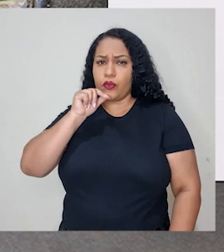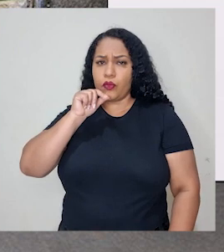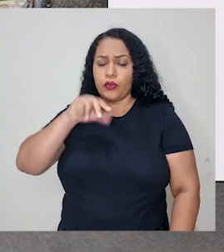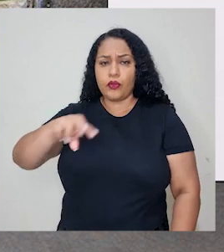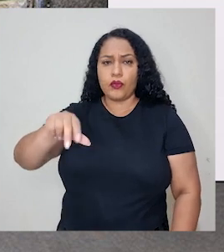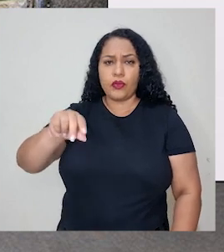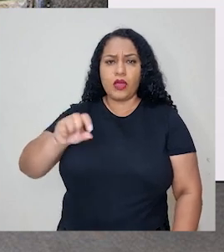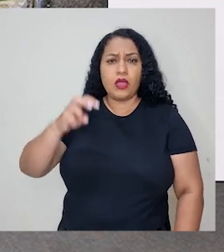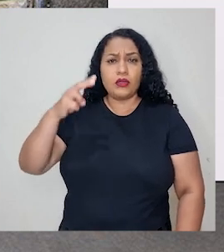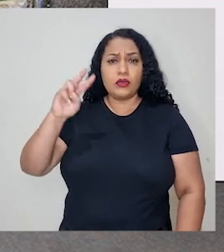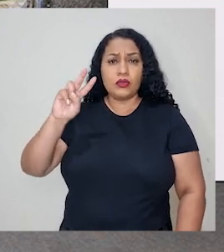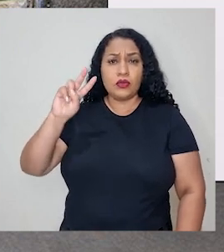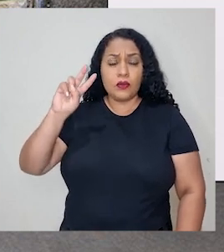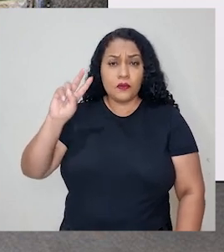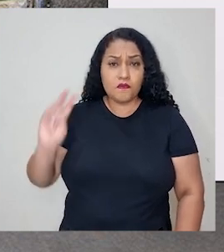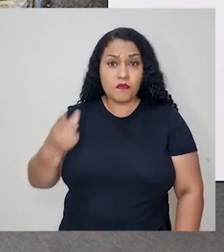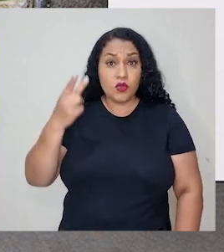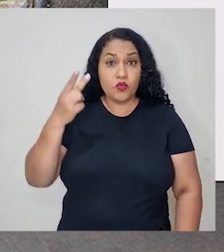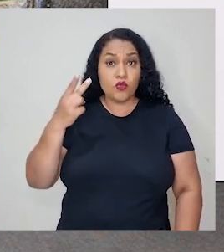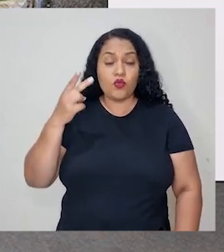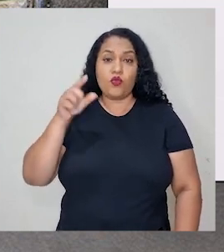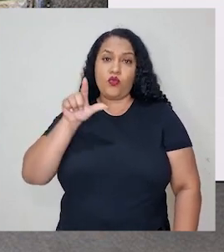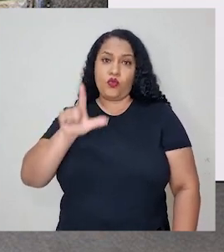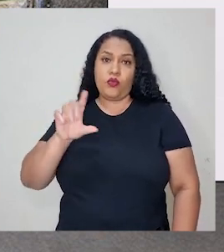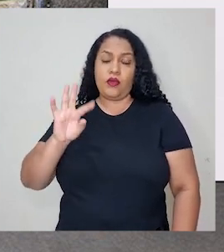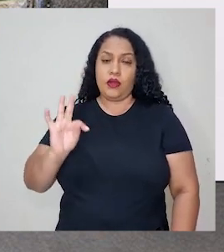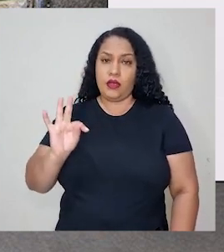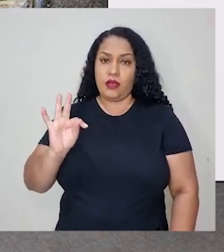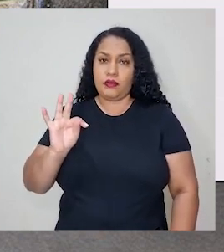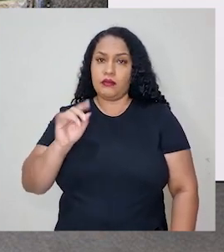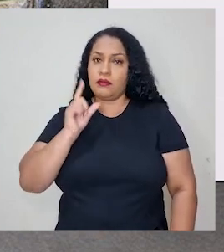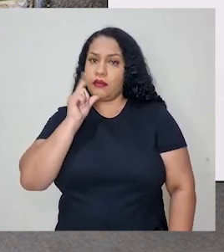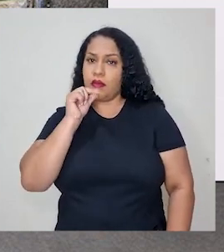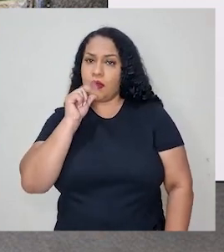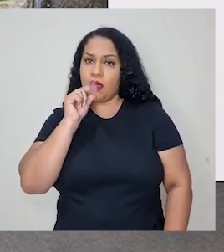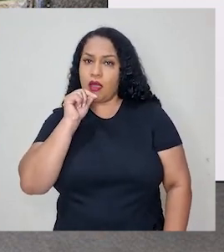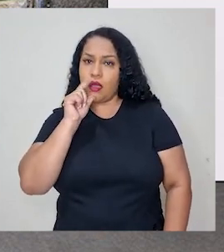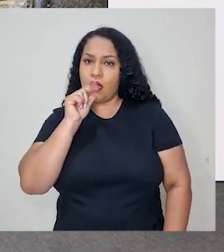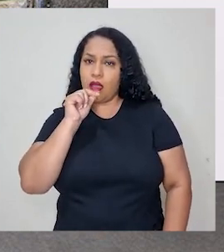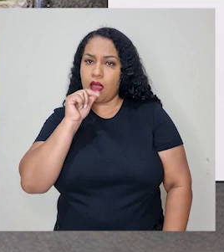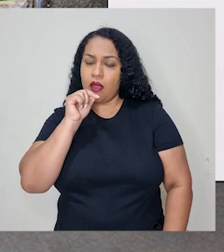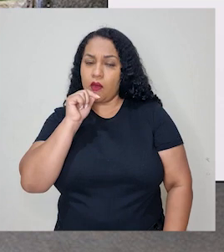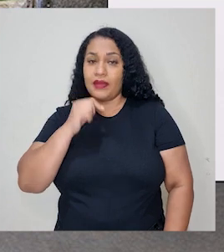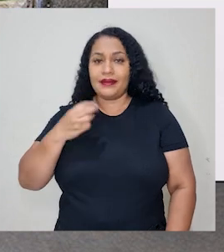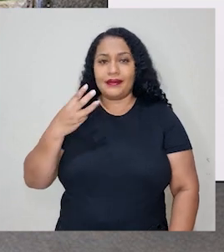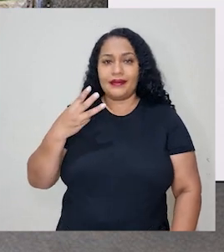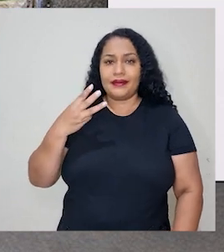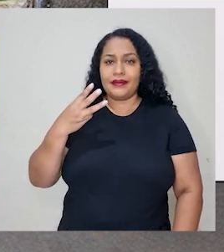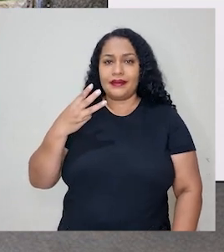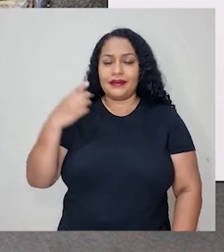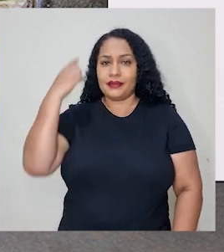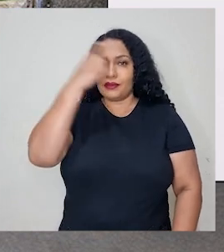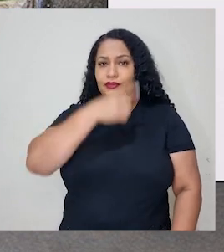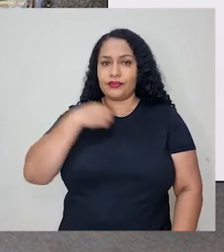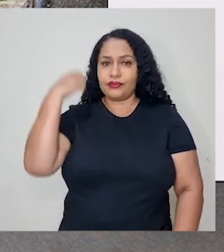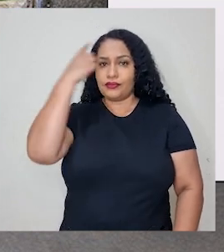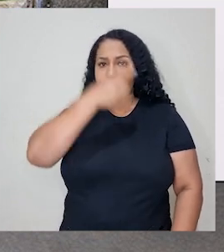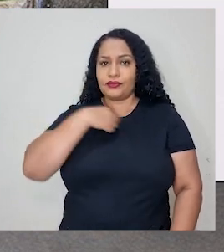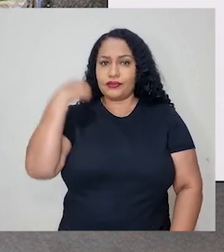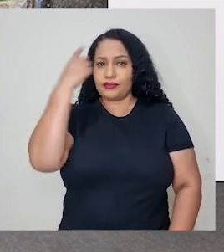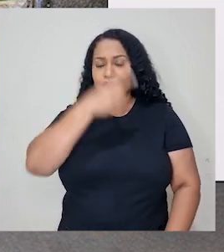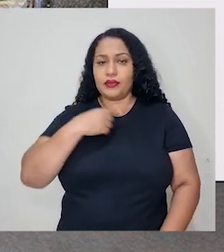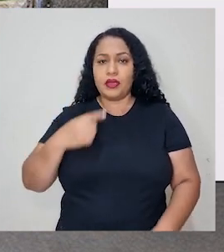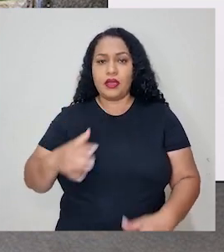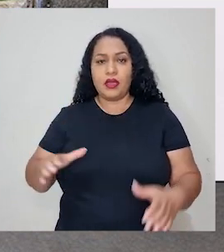despeja 2.000 litros de água na caixa em 3 horas. Se a caixa